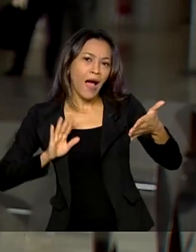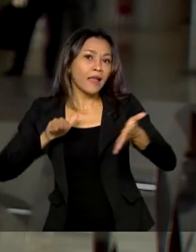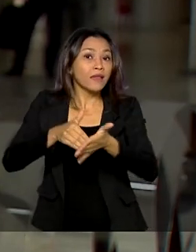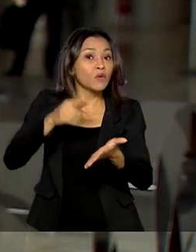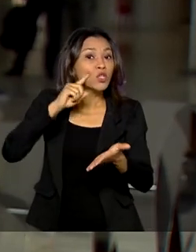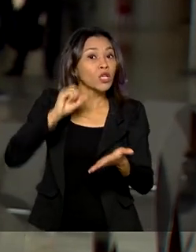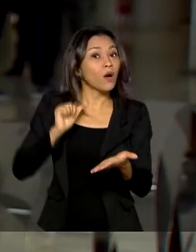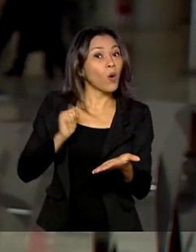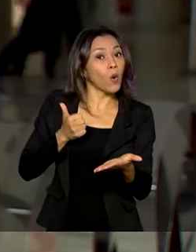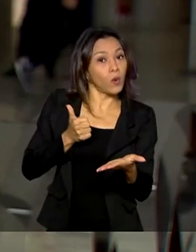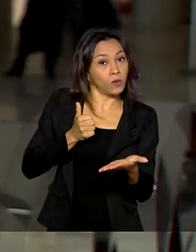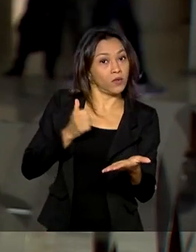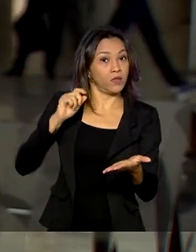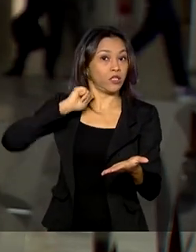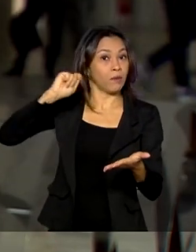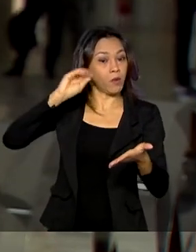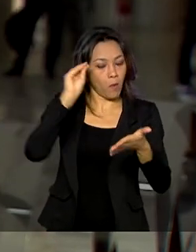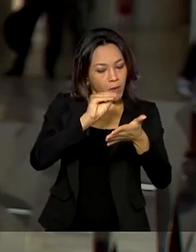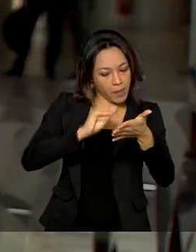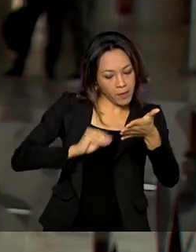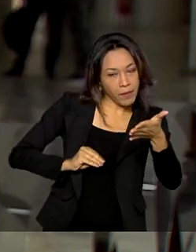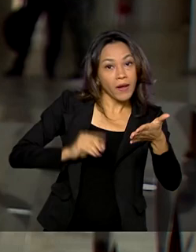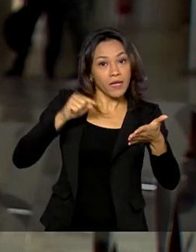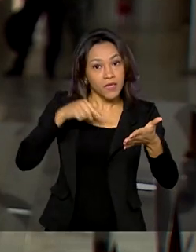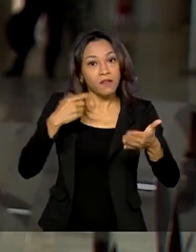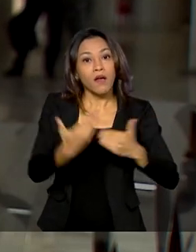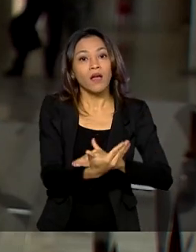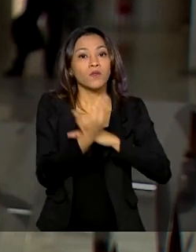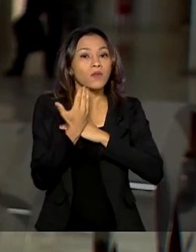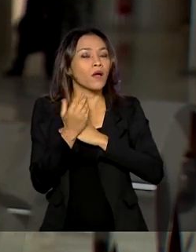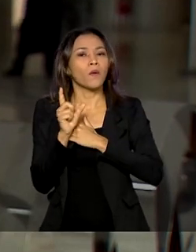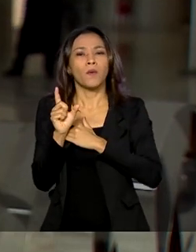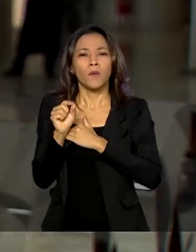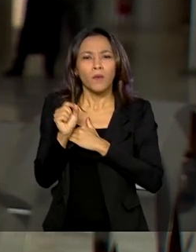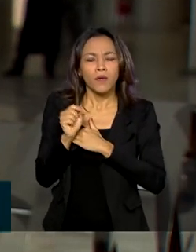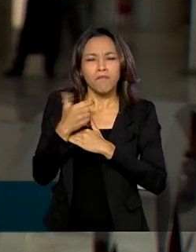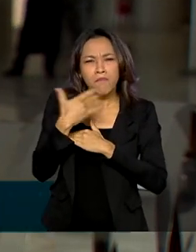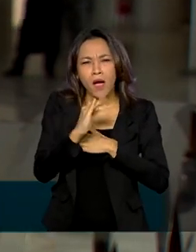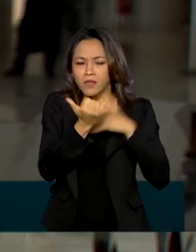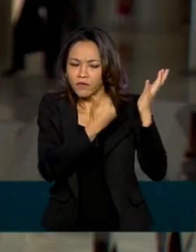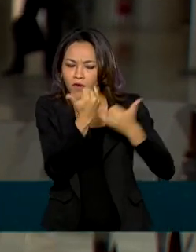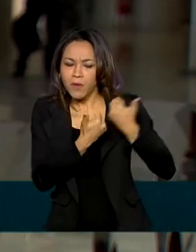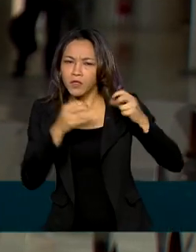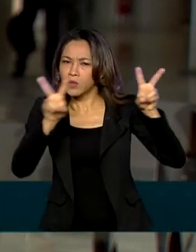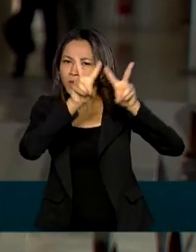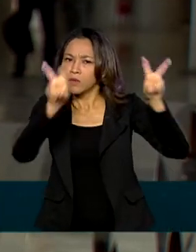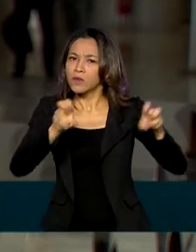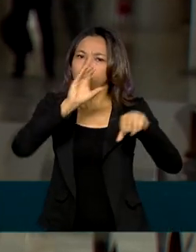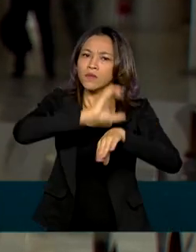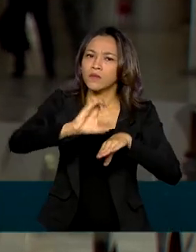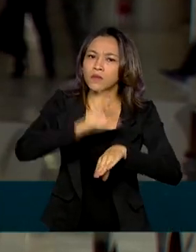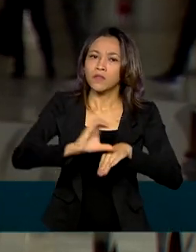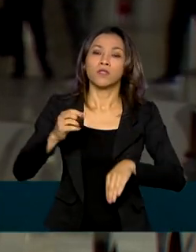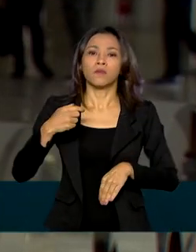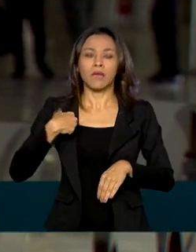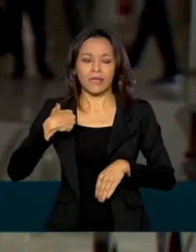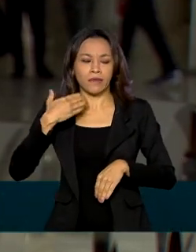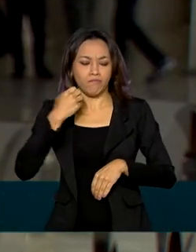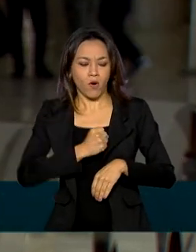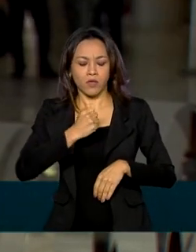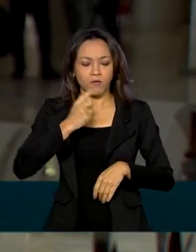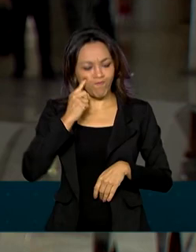11 de abril. Esse processo também vai ajudar o interessado com mais informações sobre os cursos, para que ele possa ser